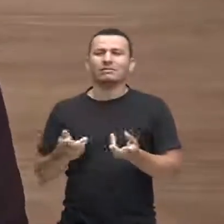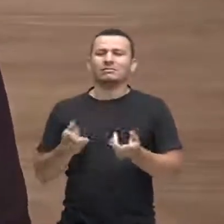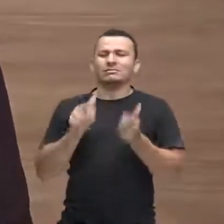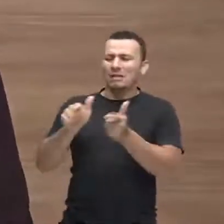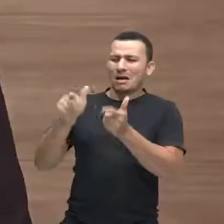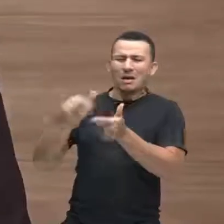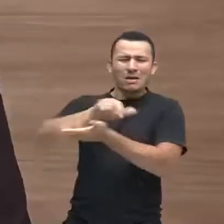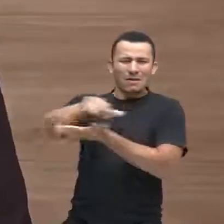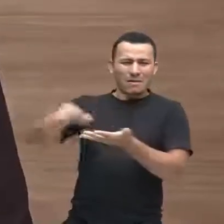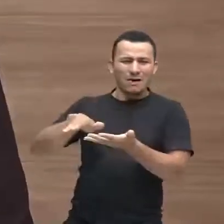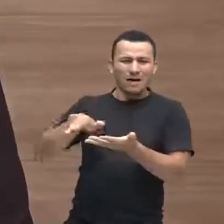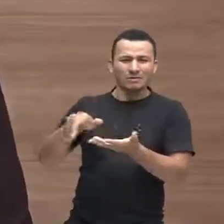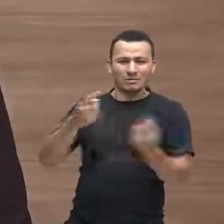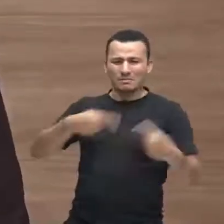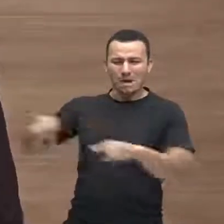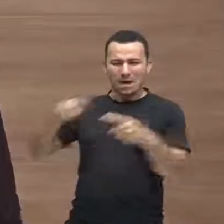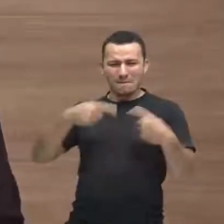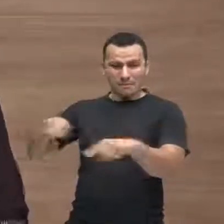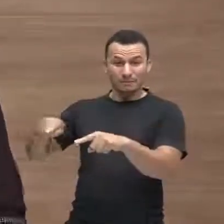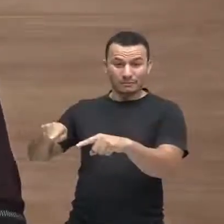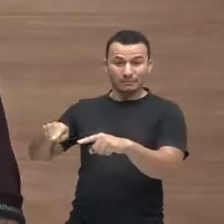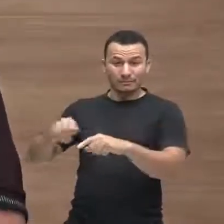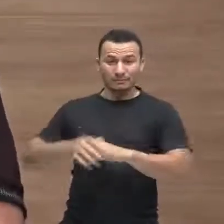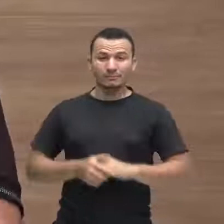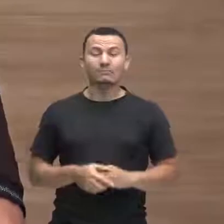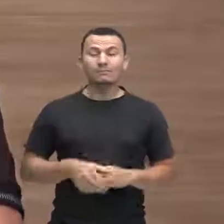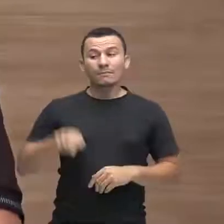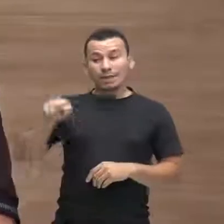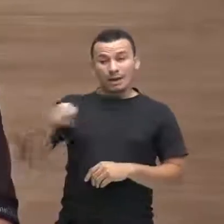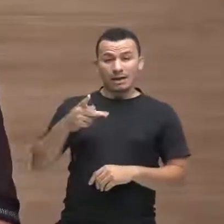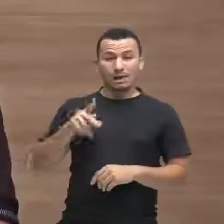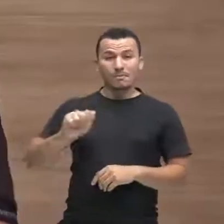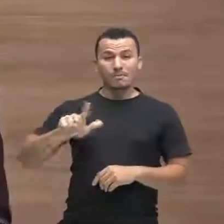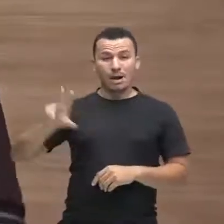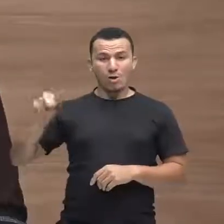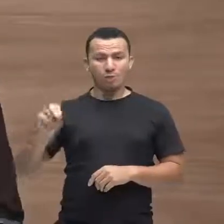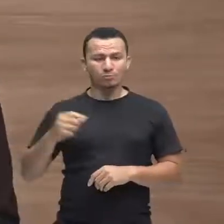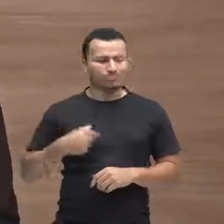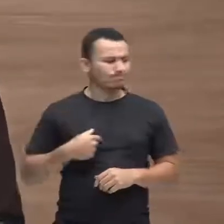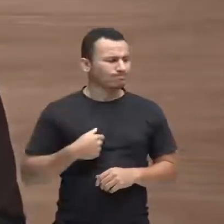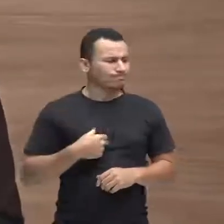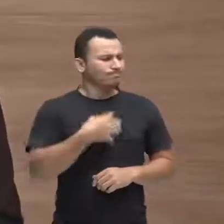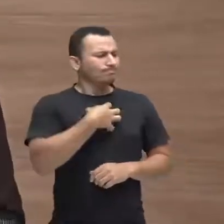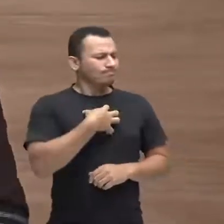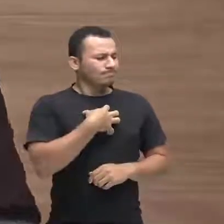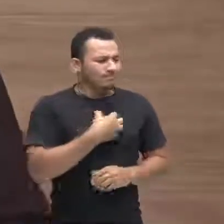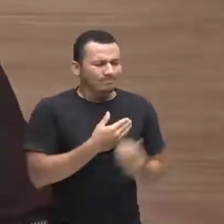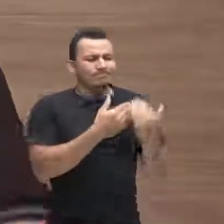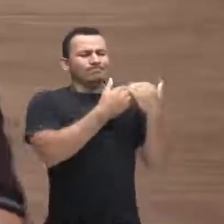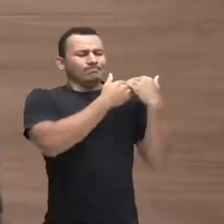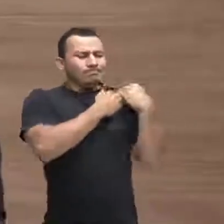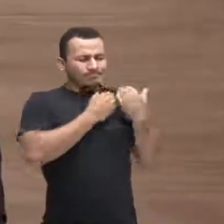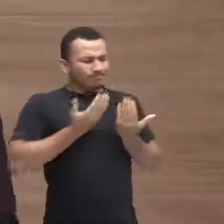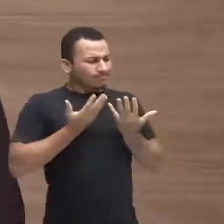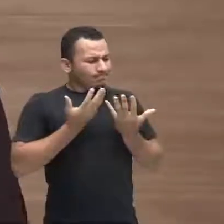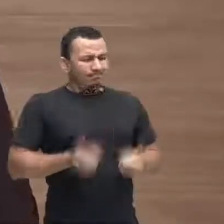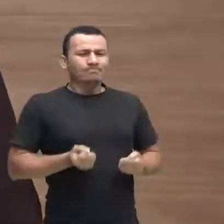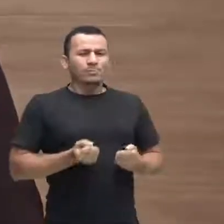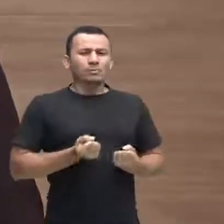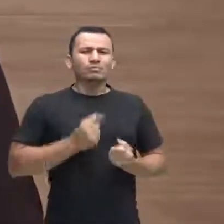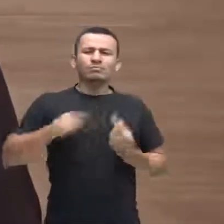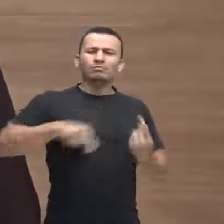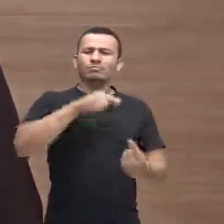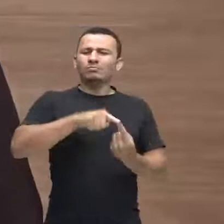que faziam com ele. Paulo resolve tomar para ele a responsabilidade de crescer.